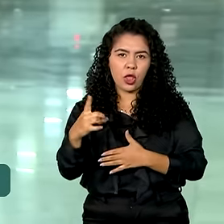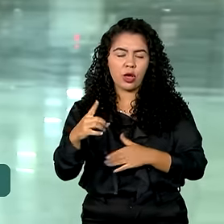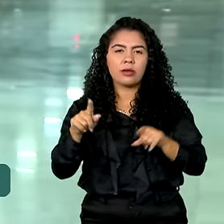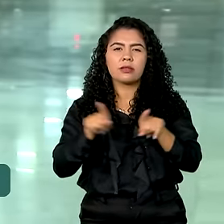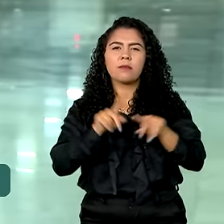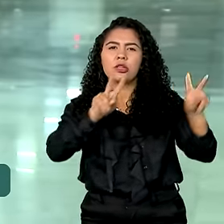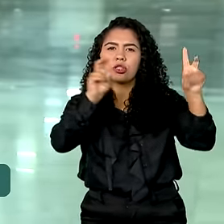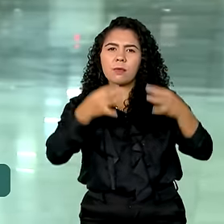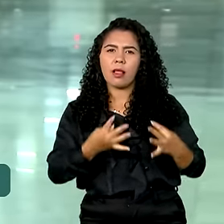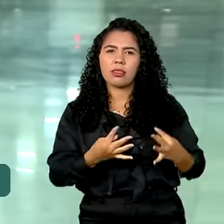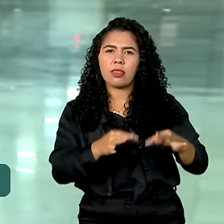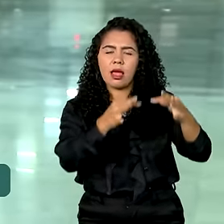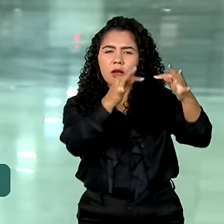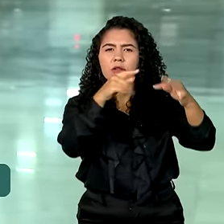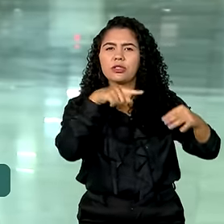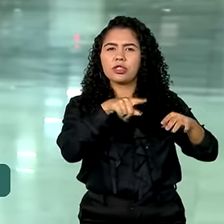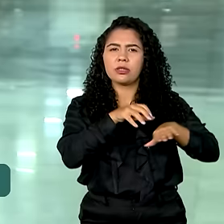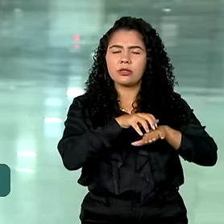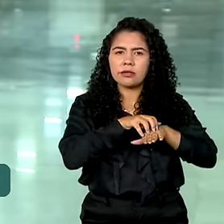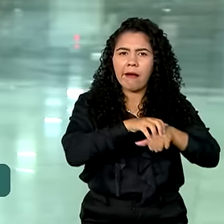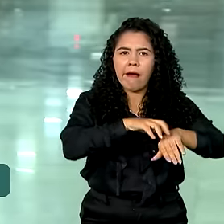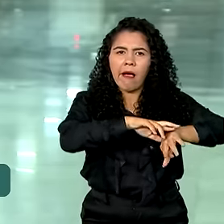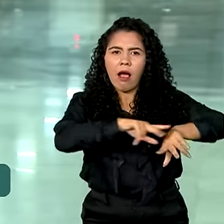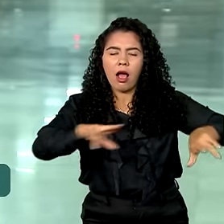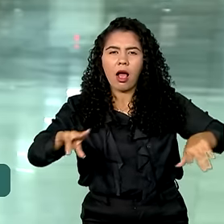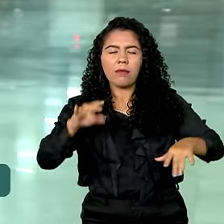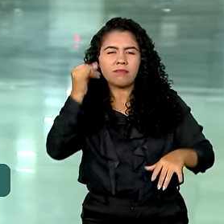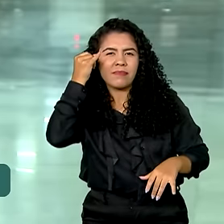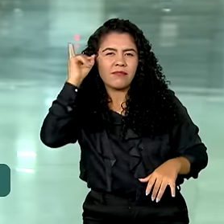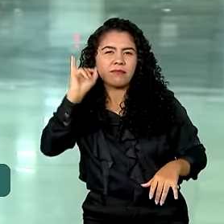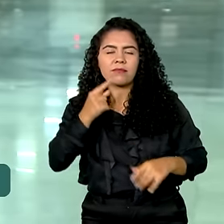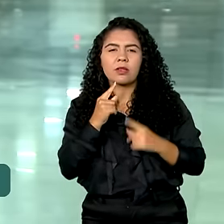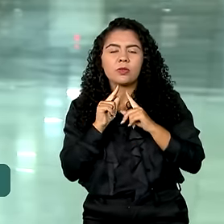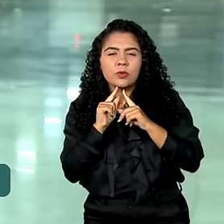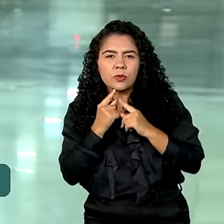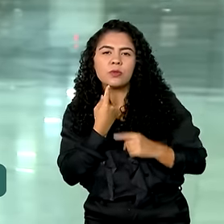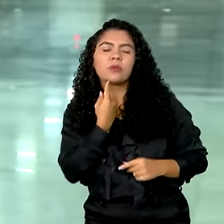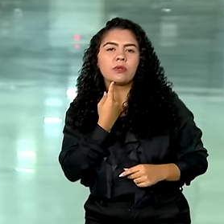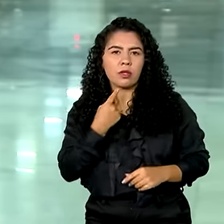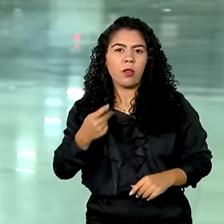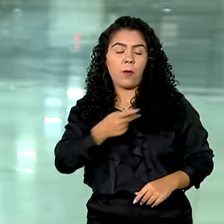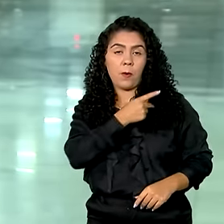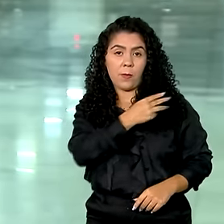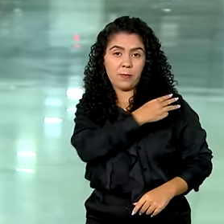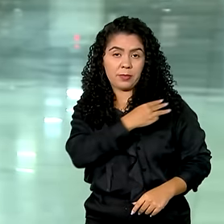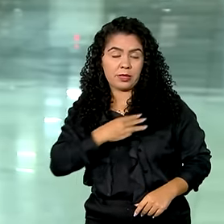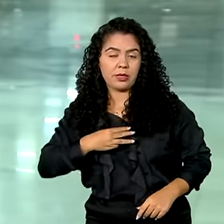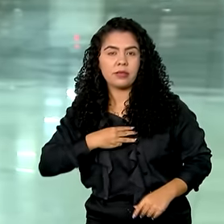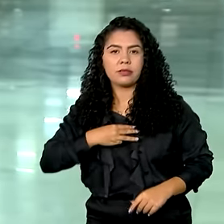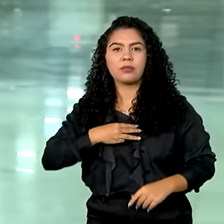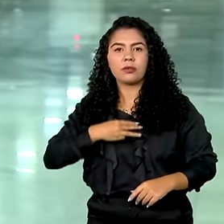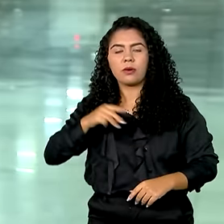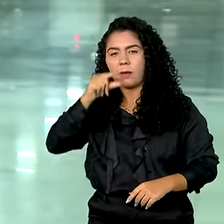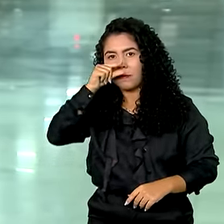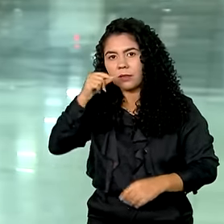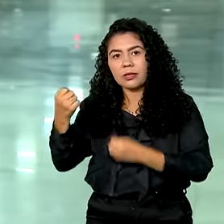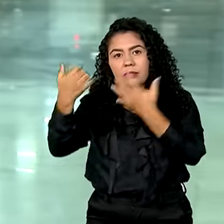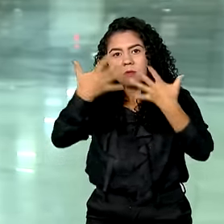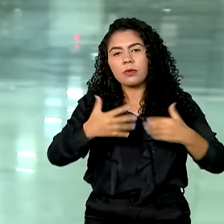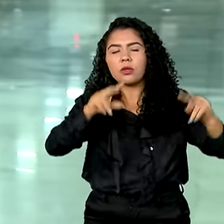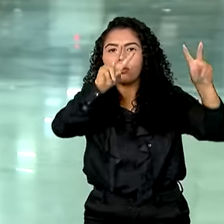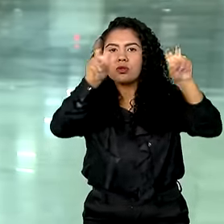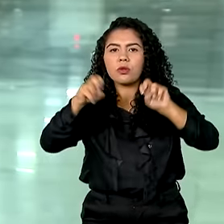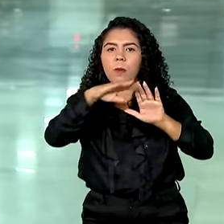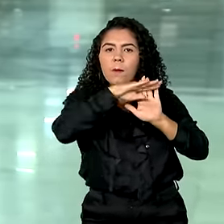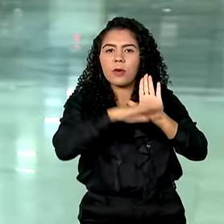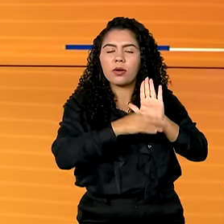de carros menos poluentes, o vice-presidente Geraldo Alckmin defendeu o programa Mover, com foco em inovação e na